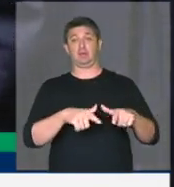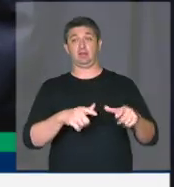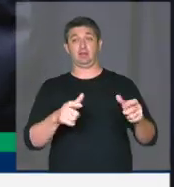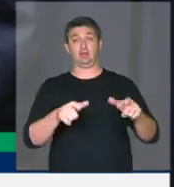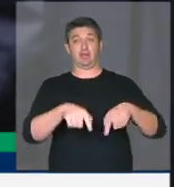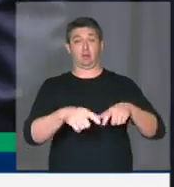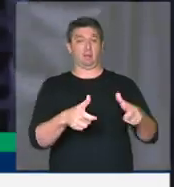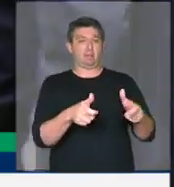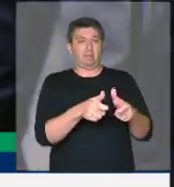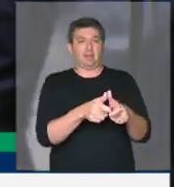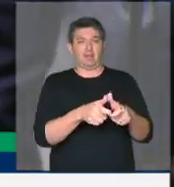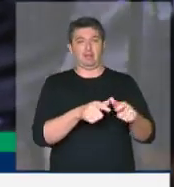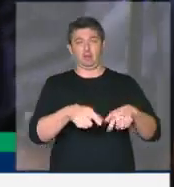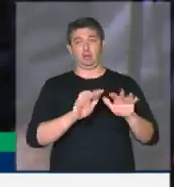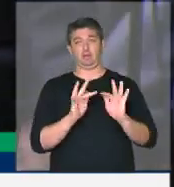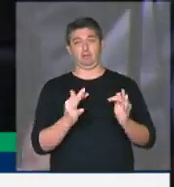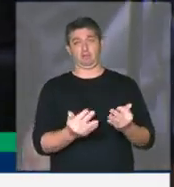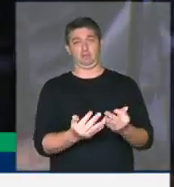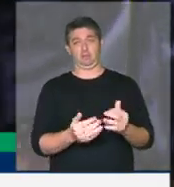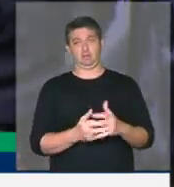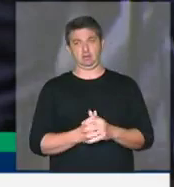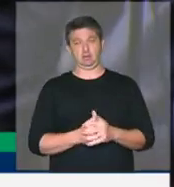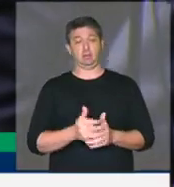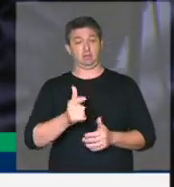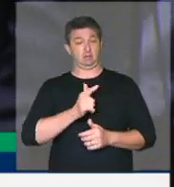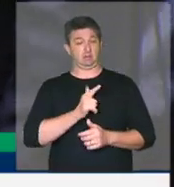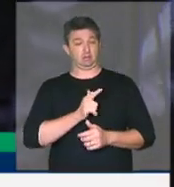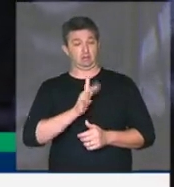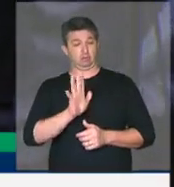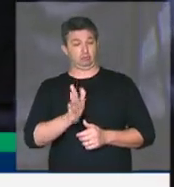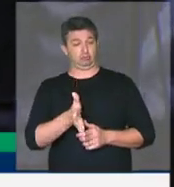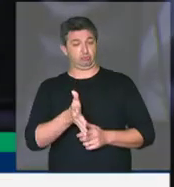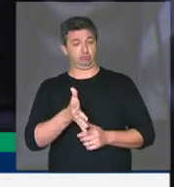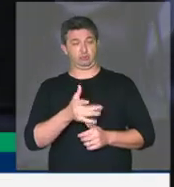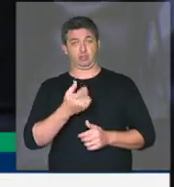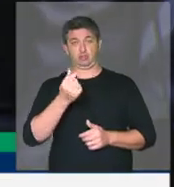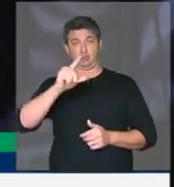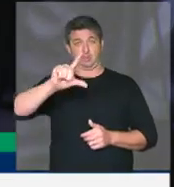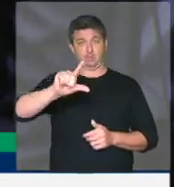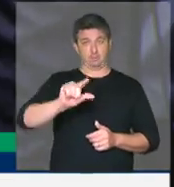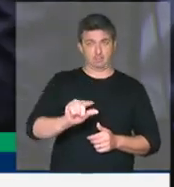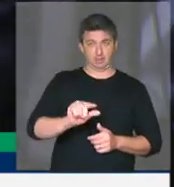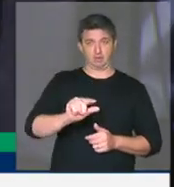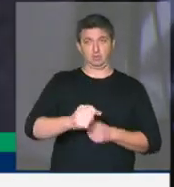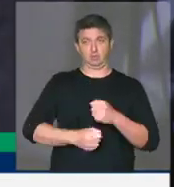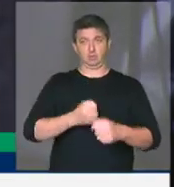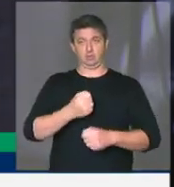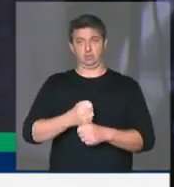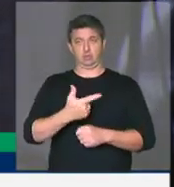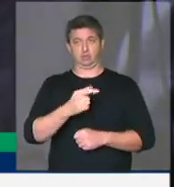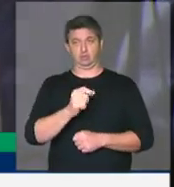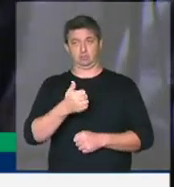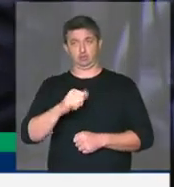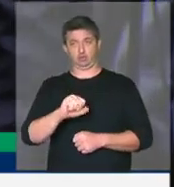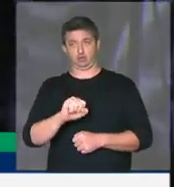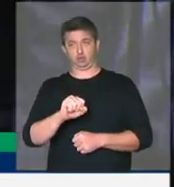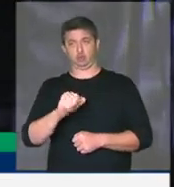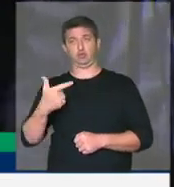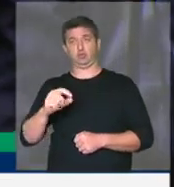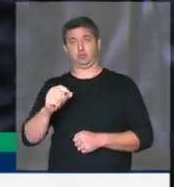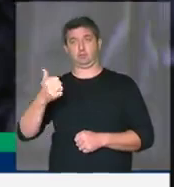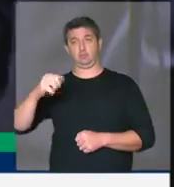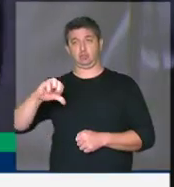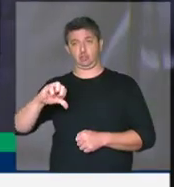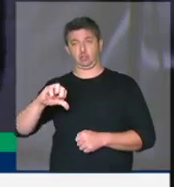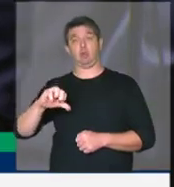pequena agricultura, da agricultura familiar, que já obteve menos verbas em 2018, 2019, que deveria